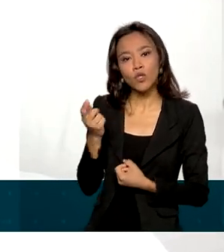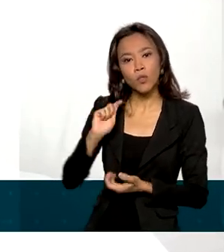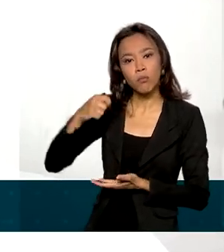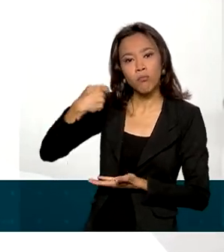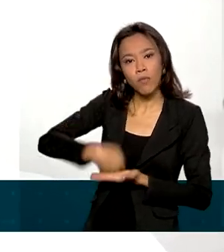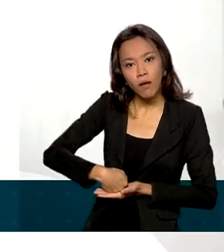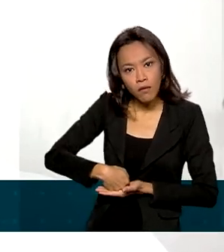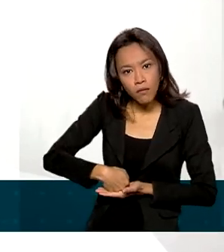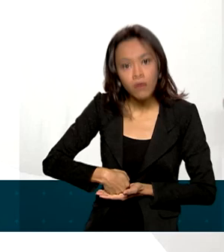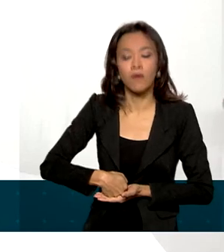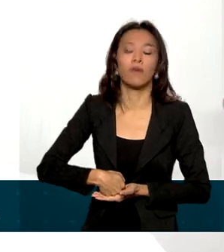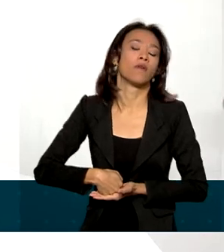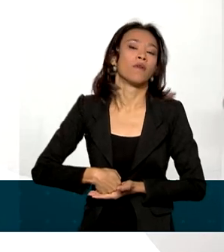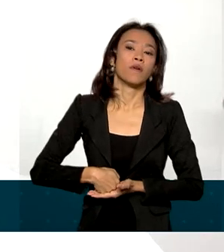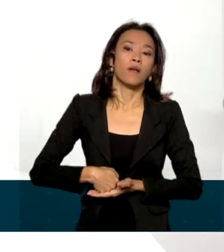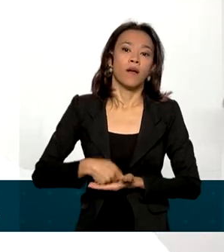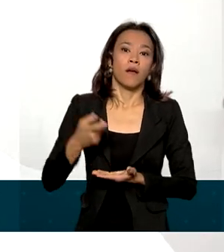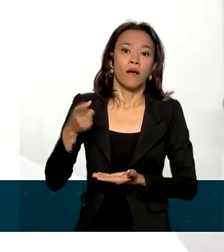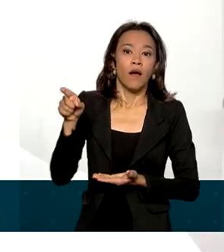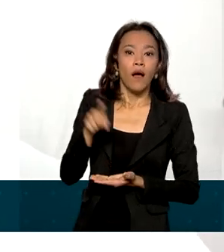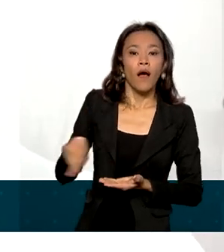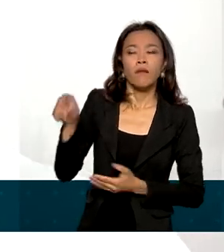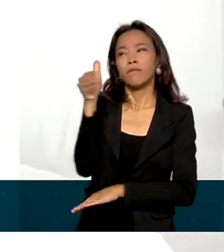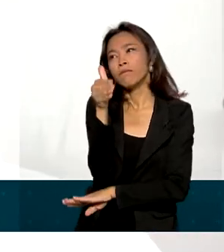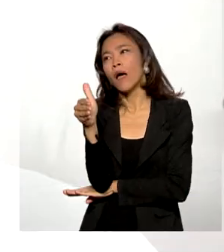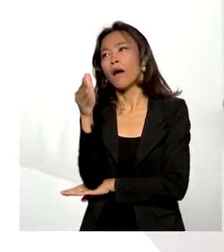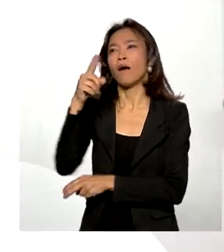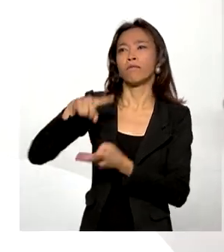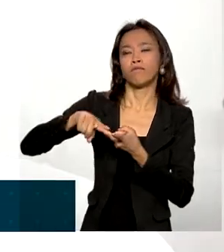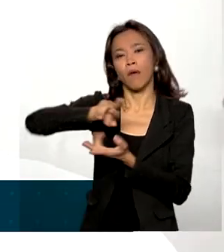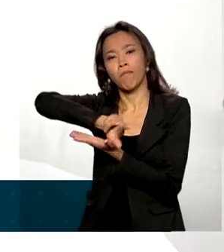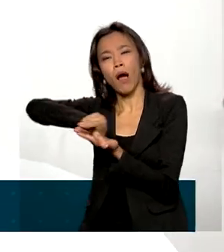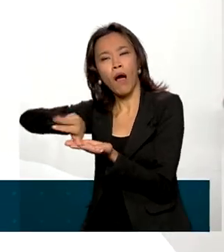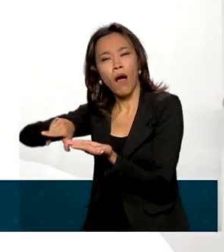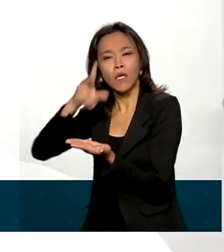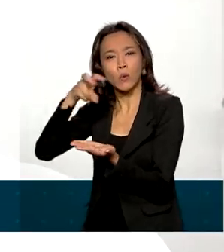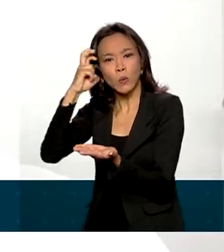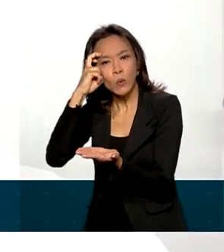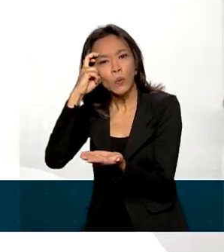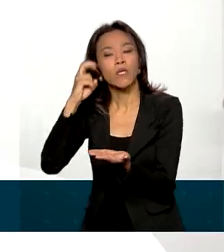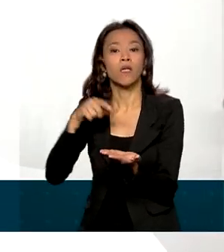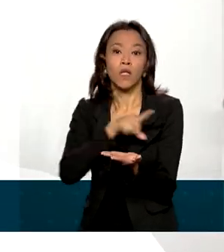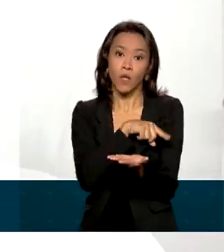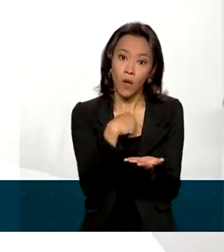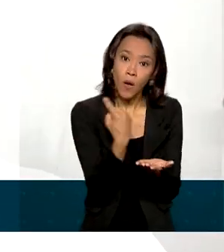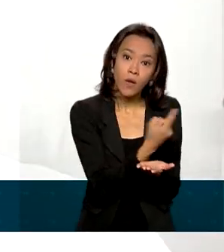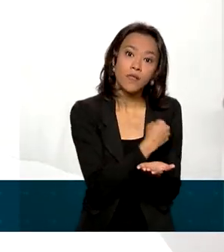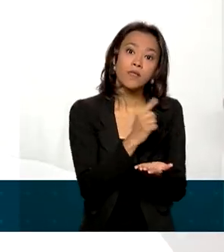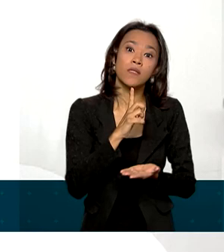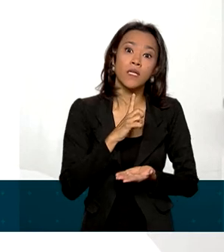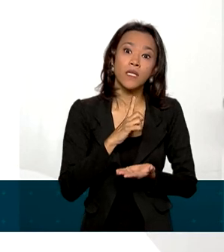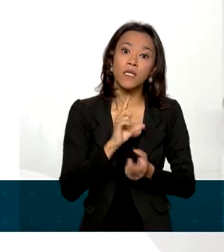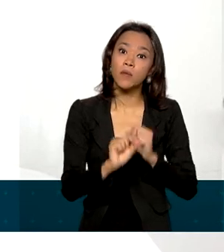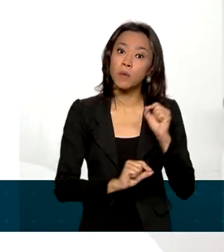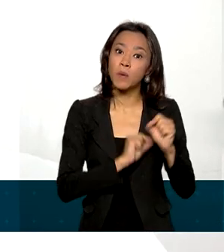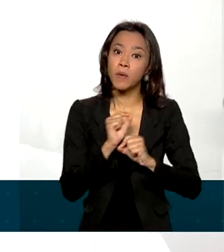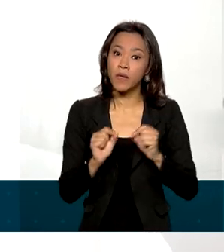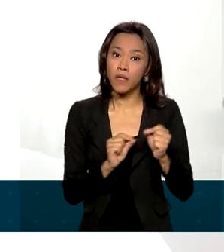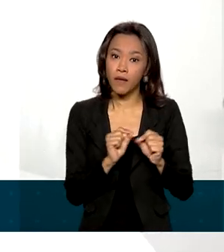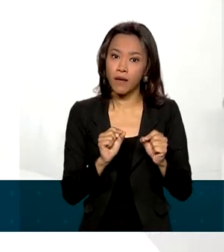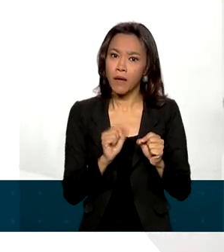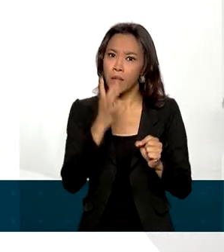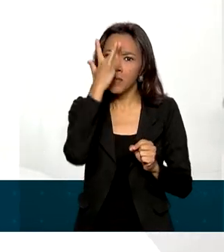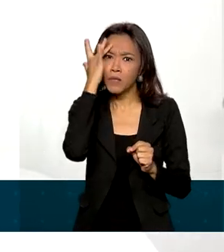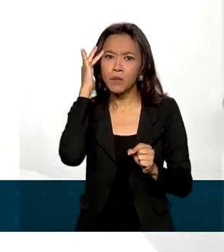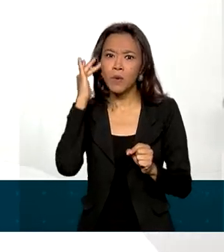a fornecedores desses setores de turismo e cultura, nós teríamos aí uma série de fornecedores